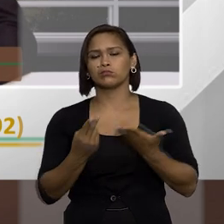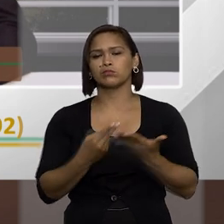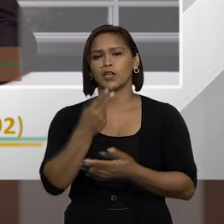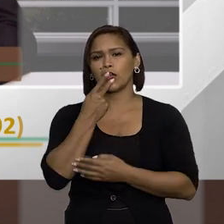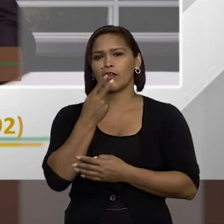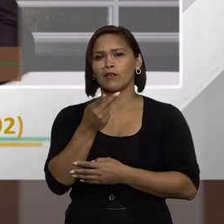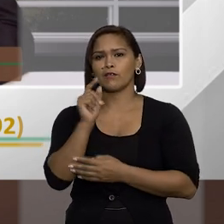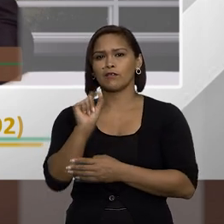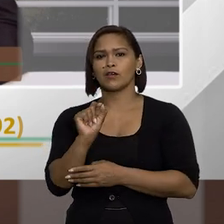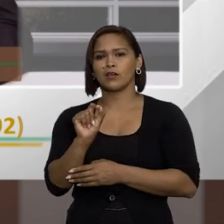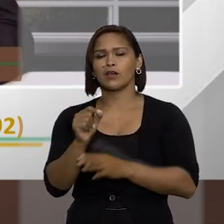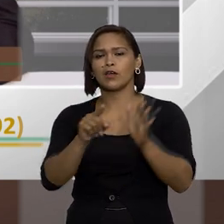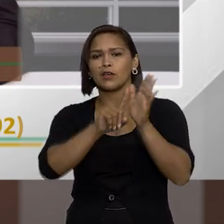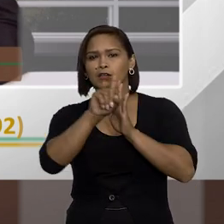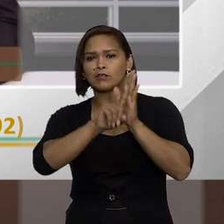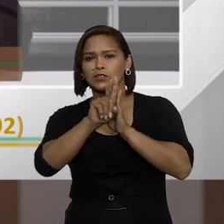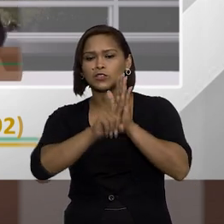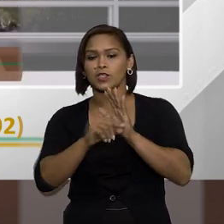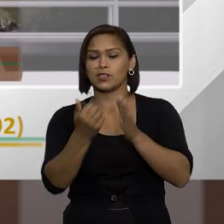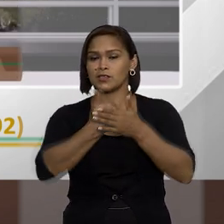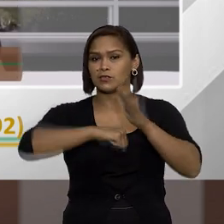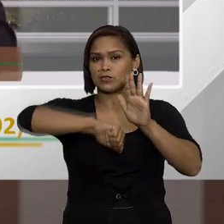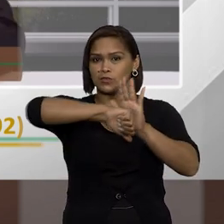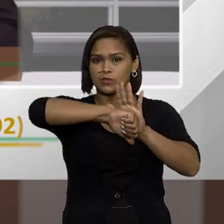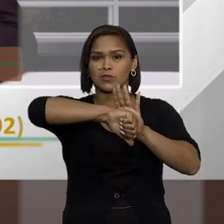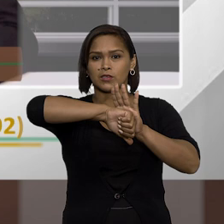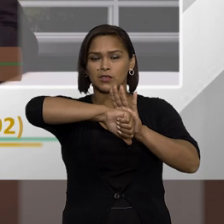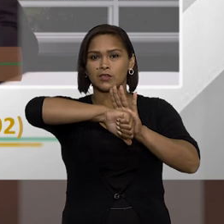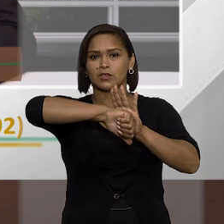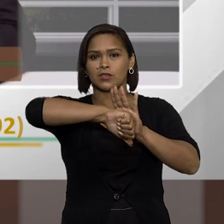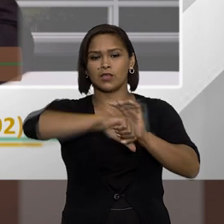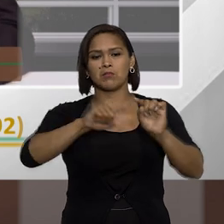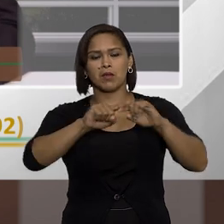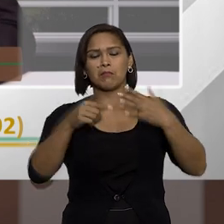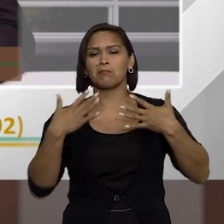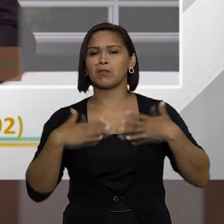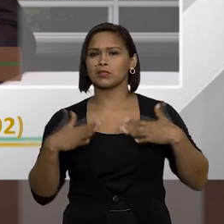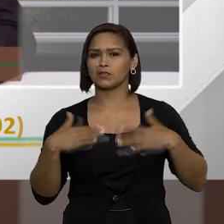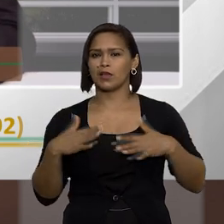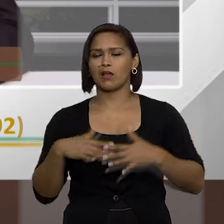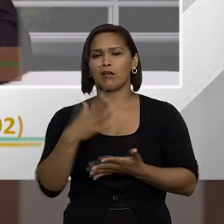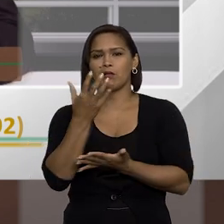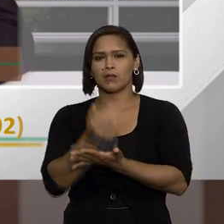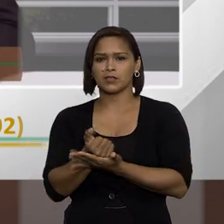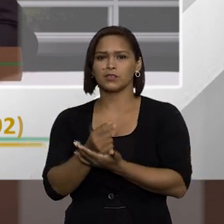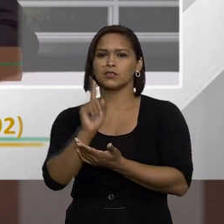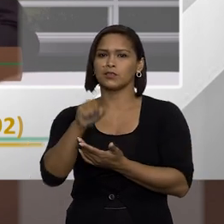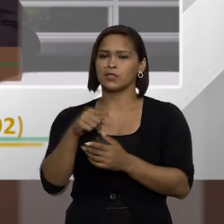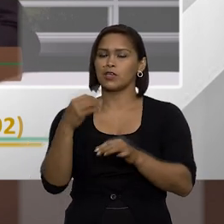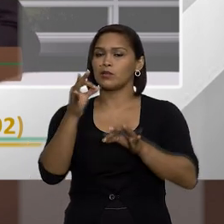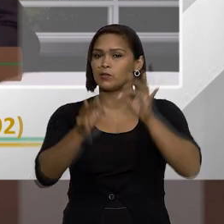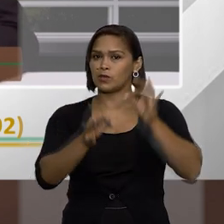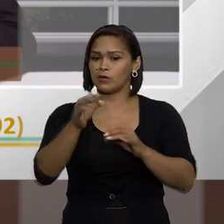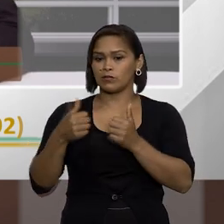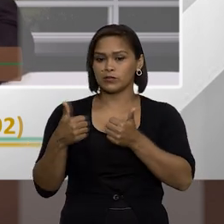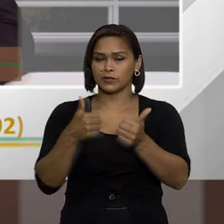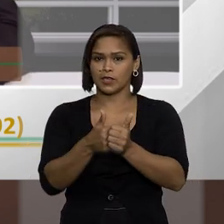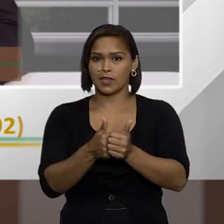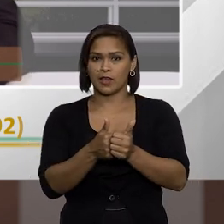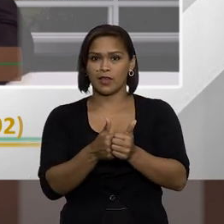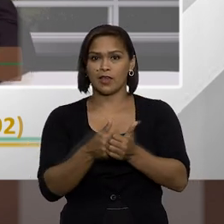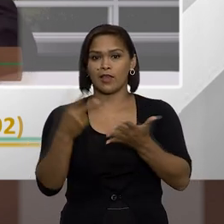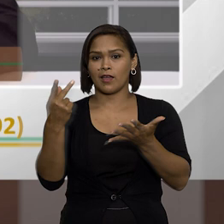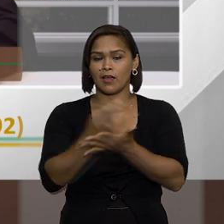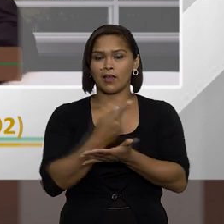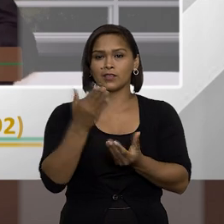fala de para investigação de um crime é uma coisa mais tranquila muito mais admitido pelo ordenamento jurídico a